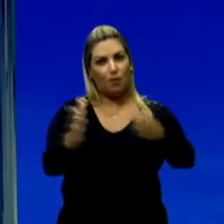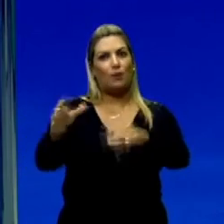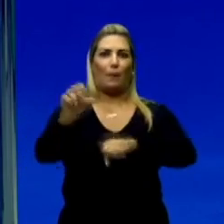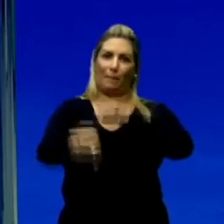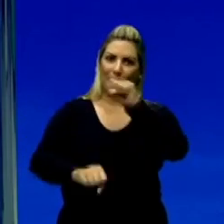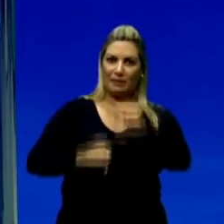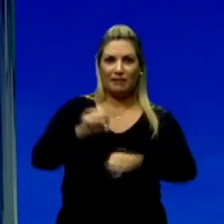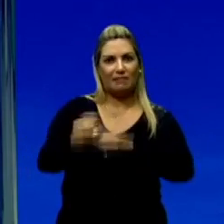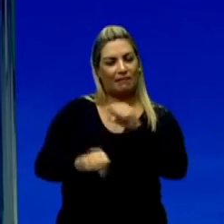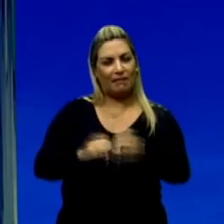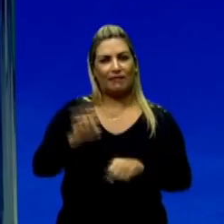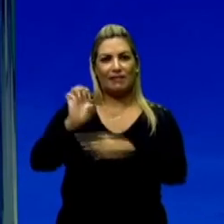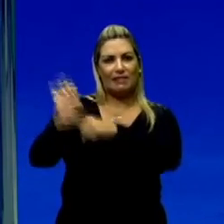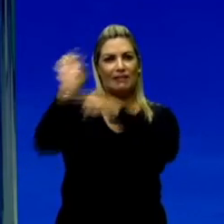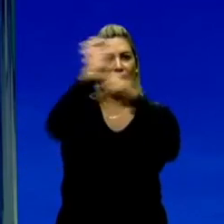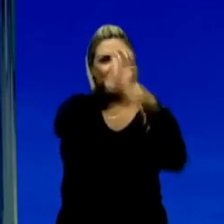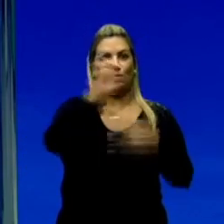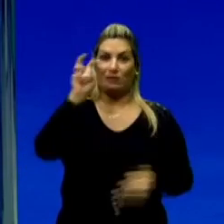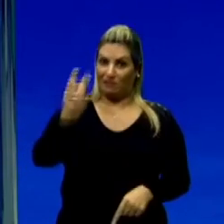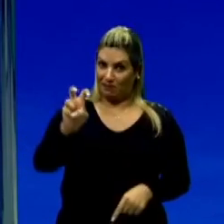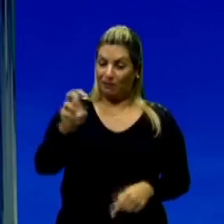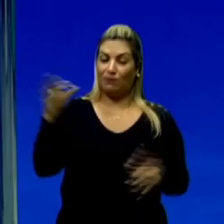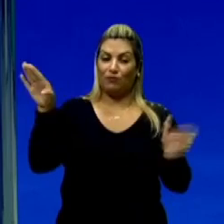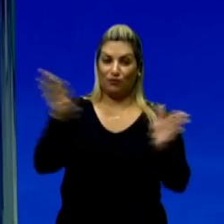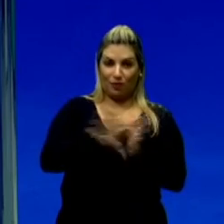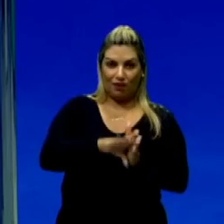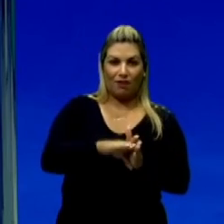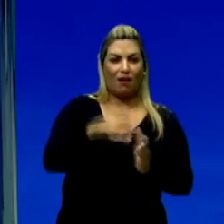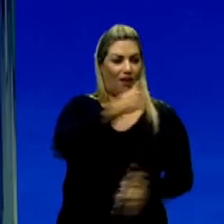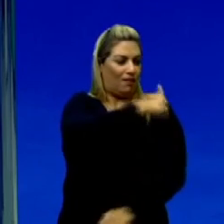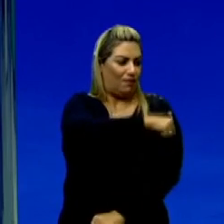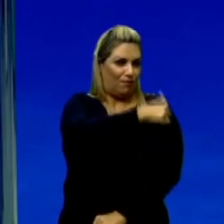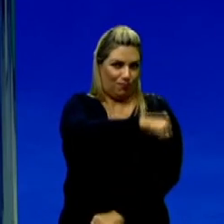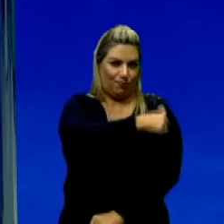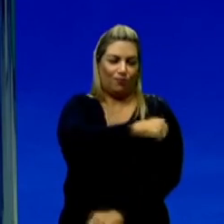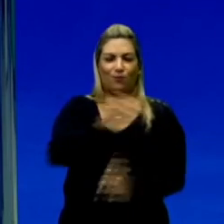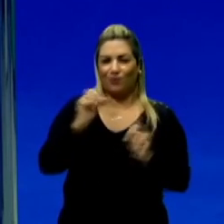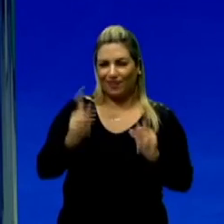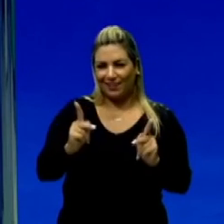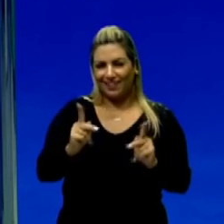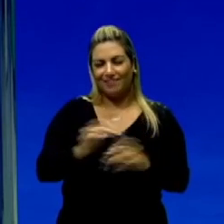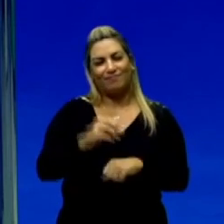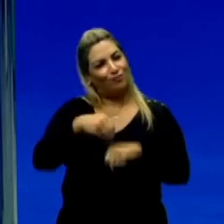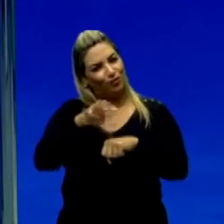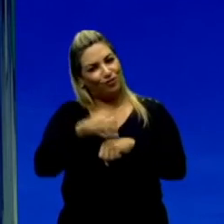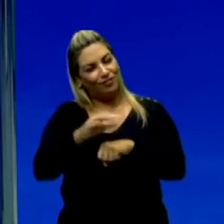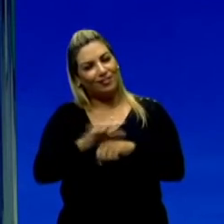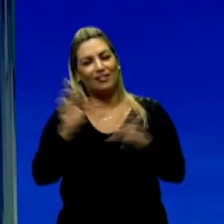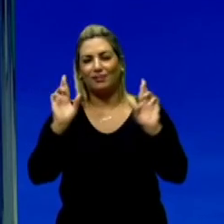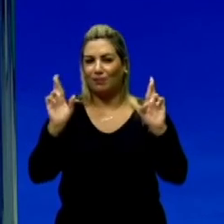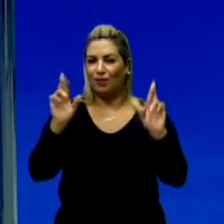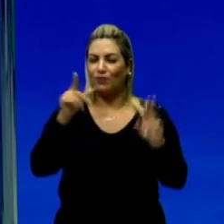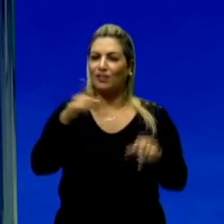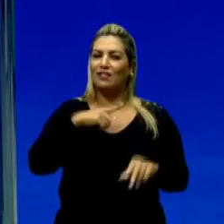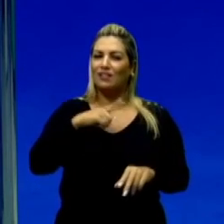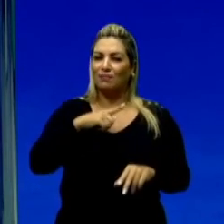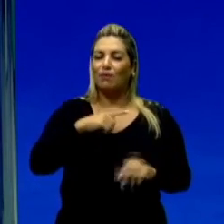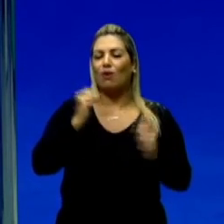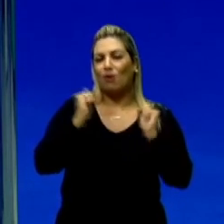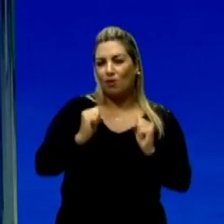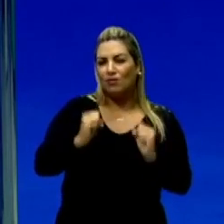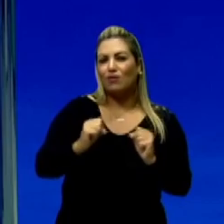percorrendo cinco estados, até chegar ao Rio de Janeiro. Ok? Então, ficam essas dicas. Espero que vocês